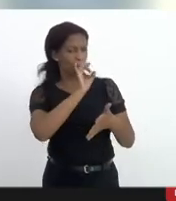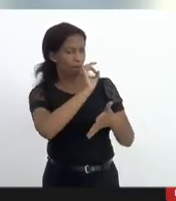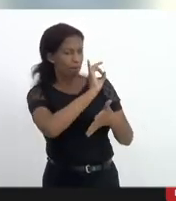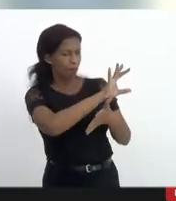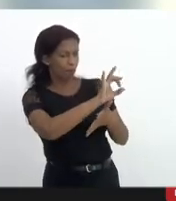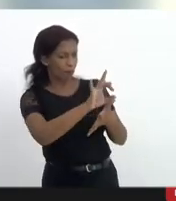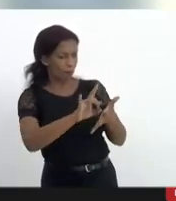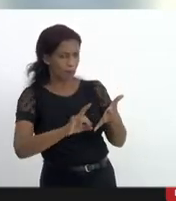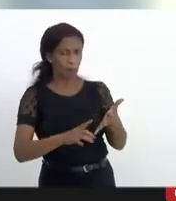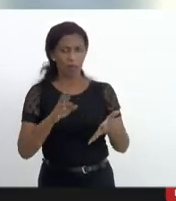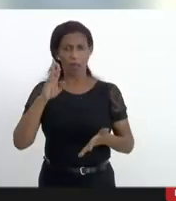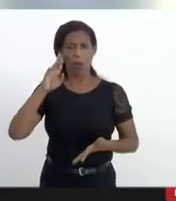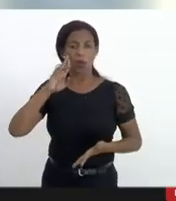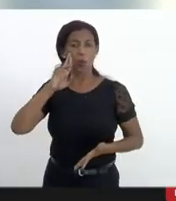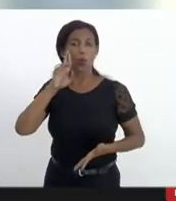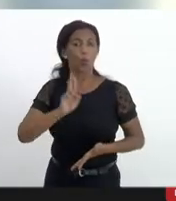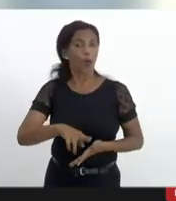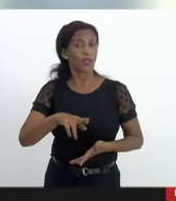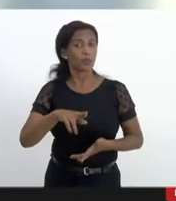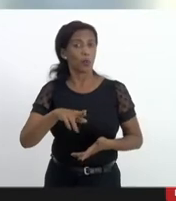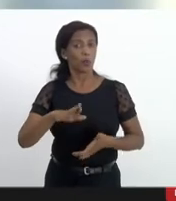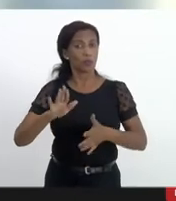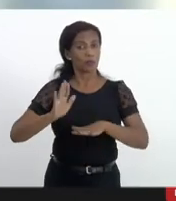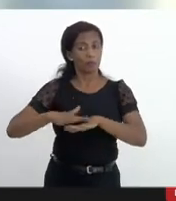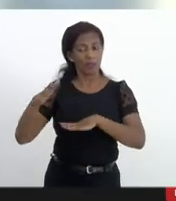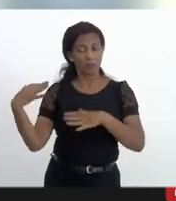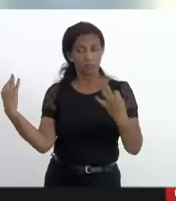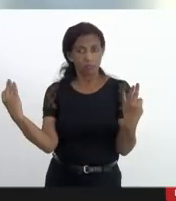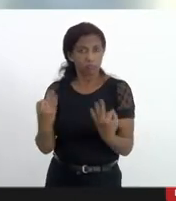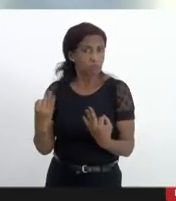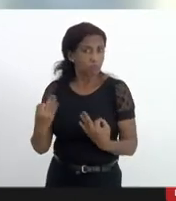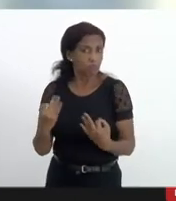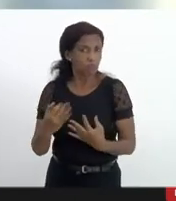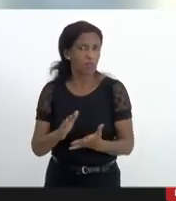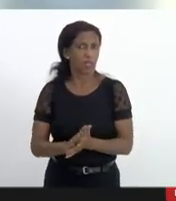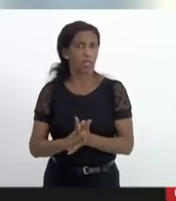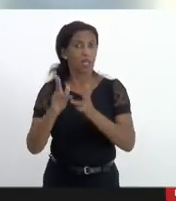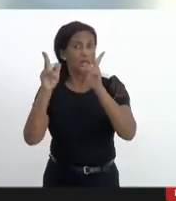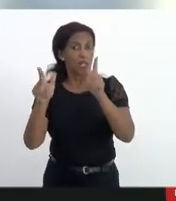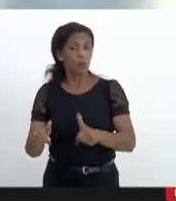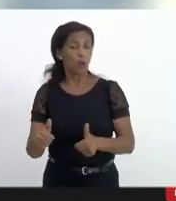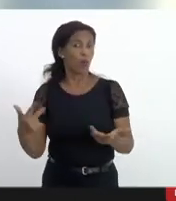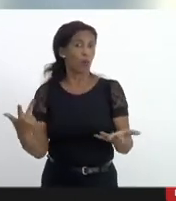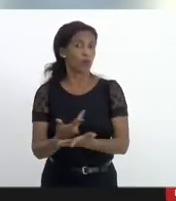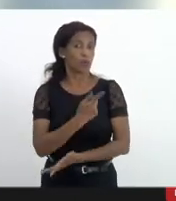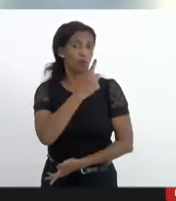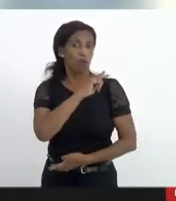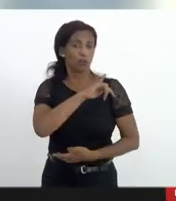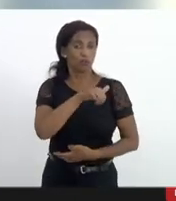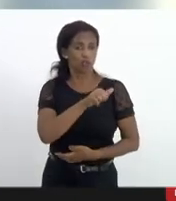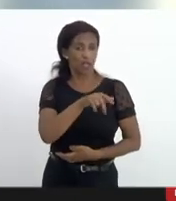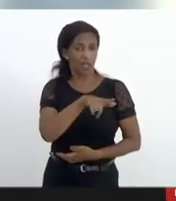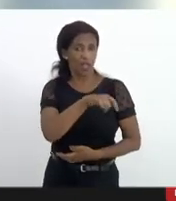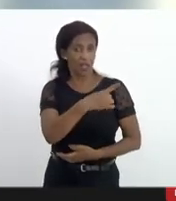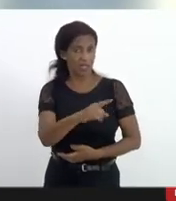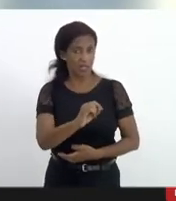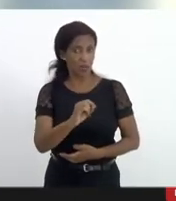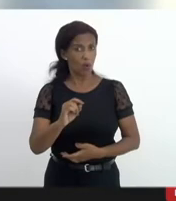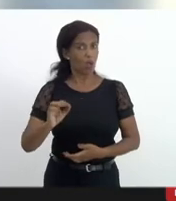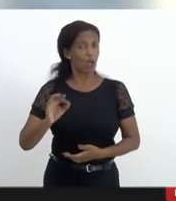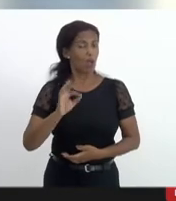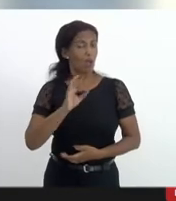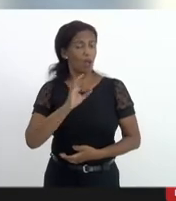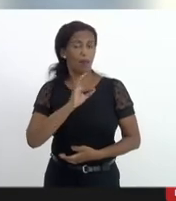com resultados como essa do jacaranzinho de uma tonelada sem um disparo efetuado a Polícia Civil também já fez ações dessa natureza